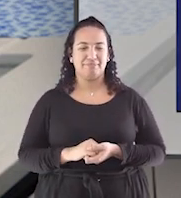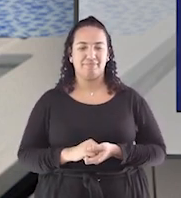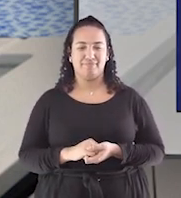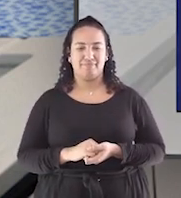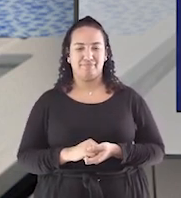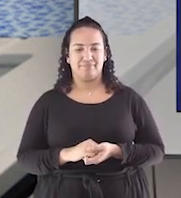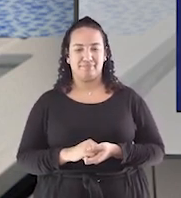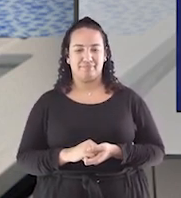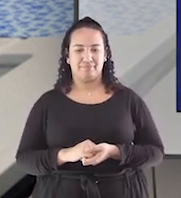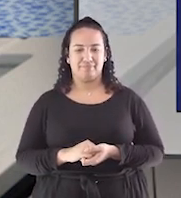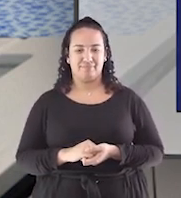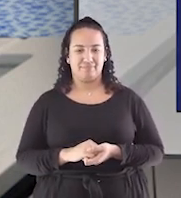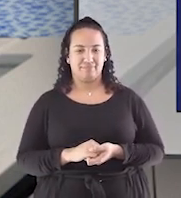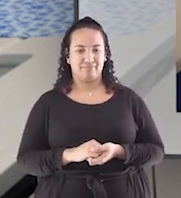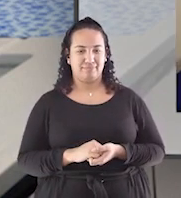sair.